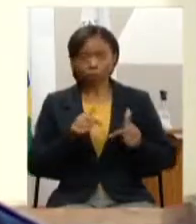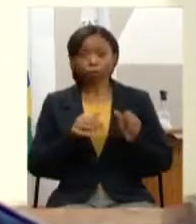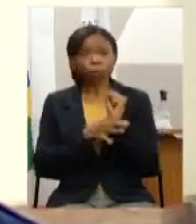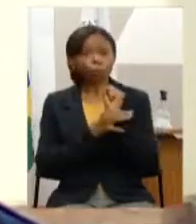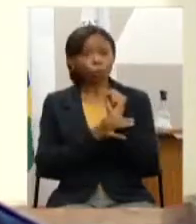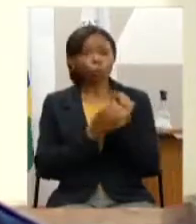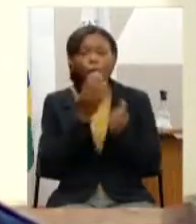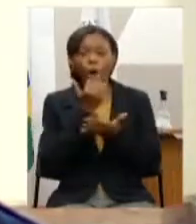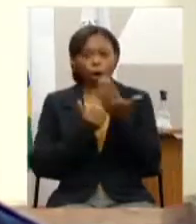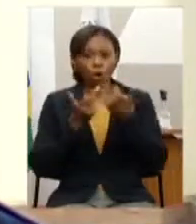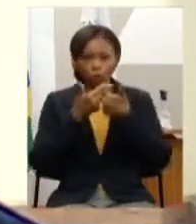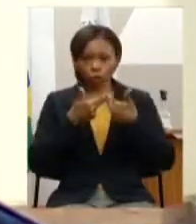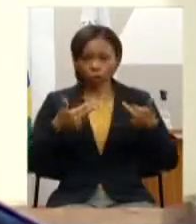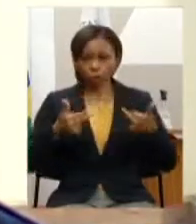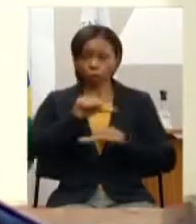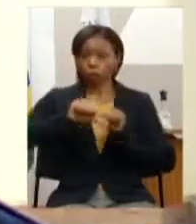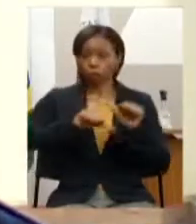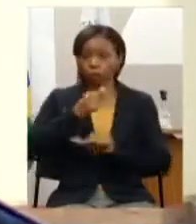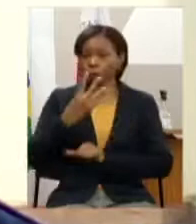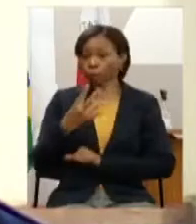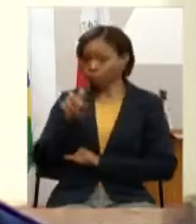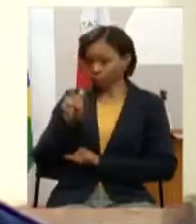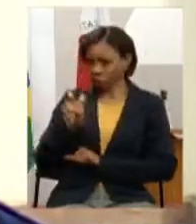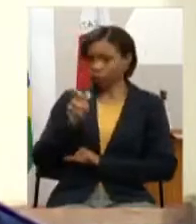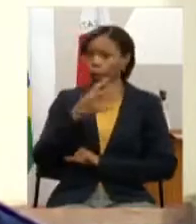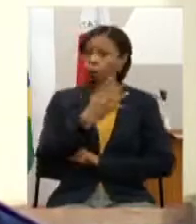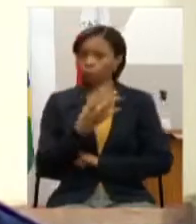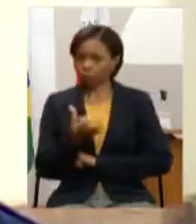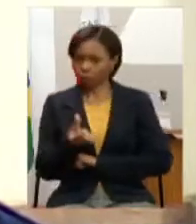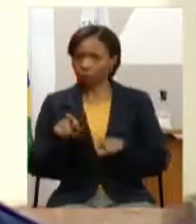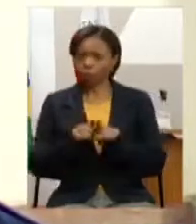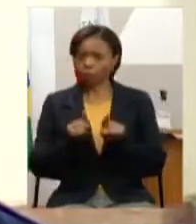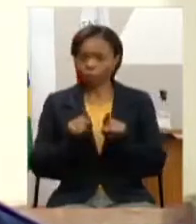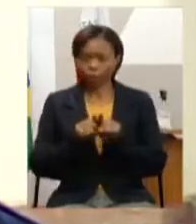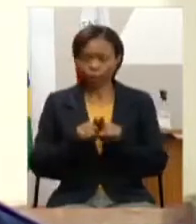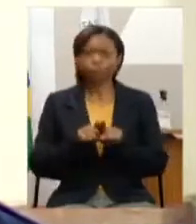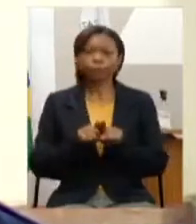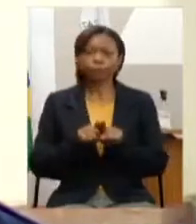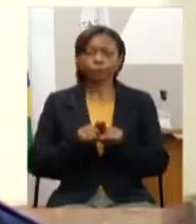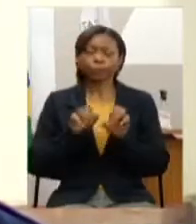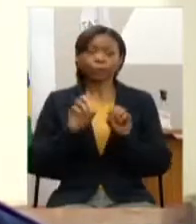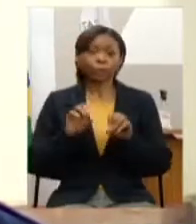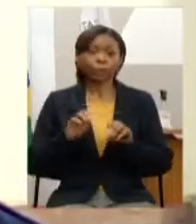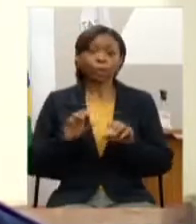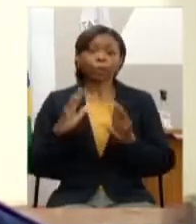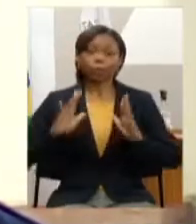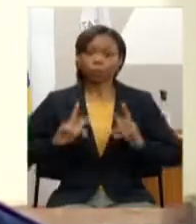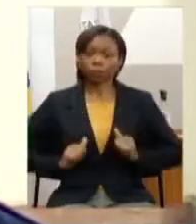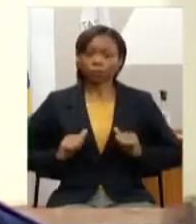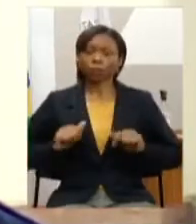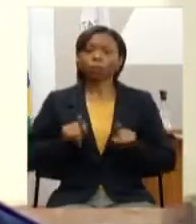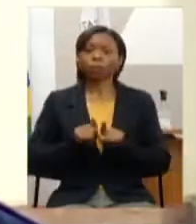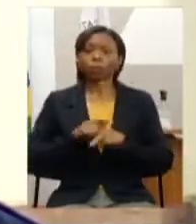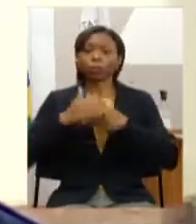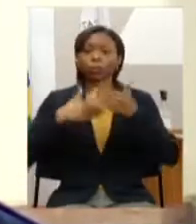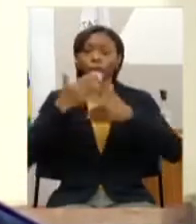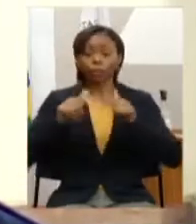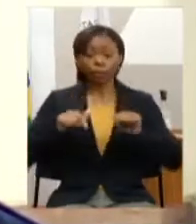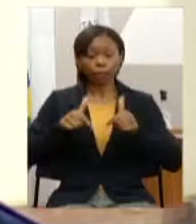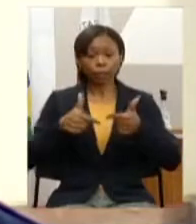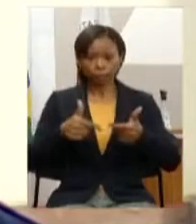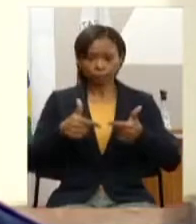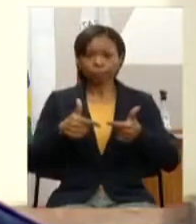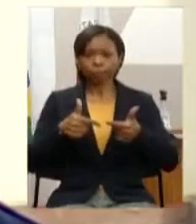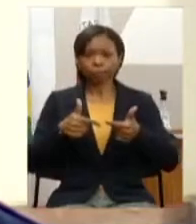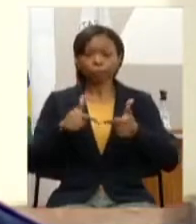alterar a finalidade da ação 4536 educação sanitária para desenvolver e executar ações de